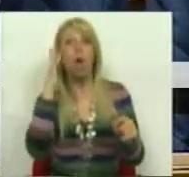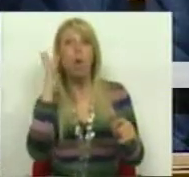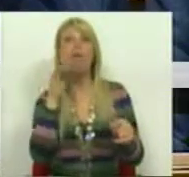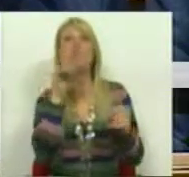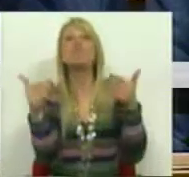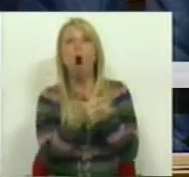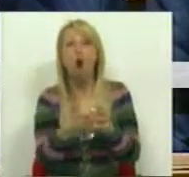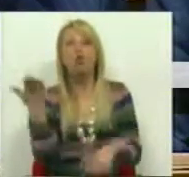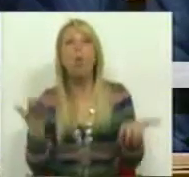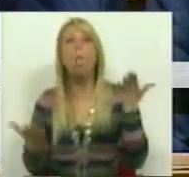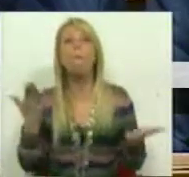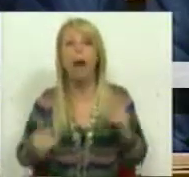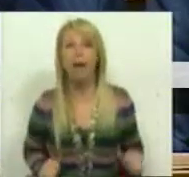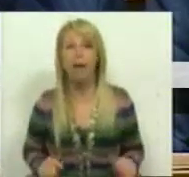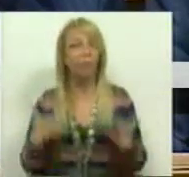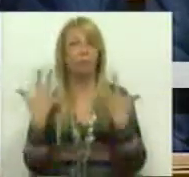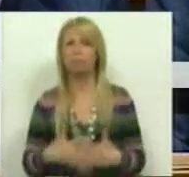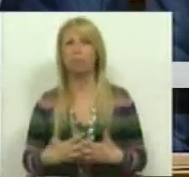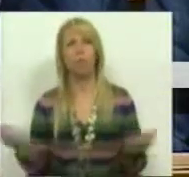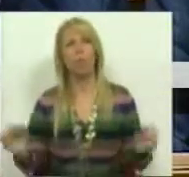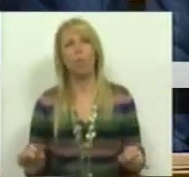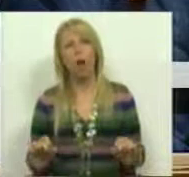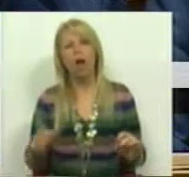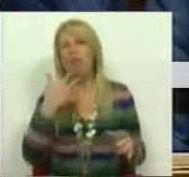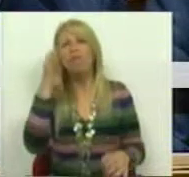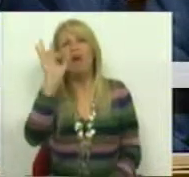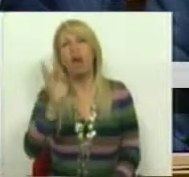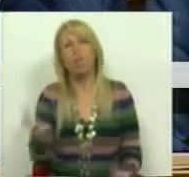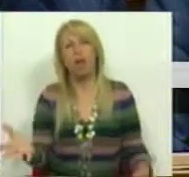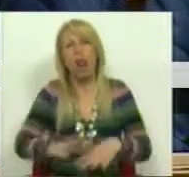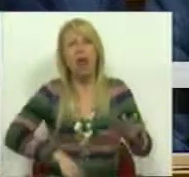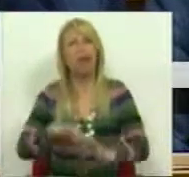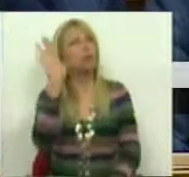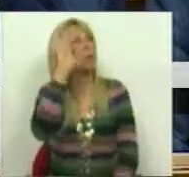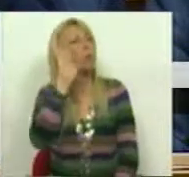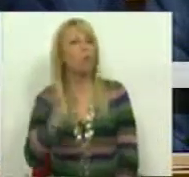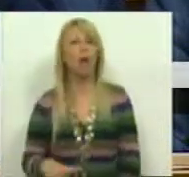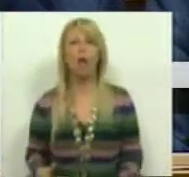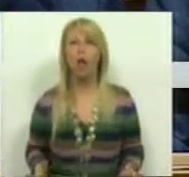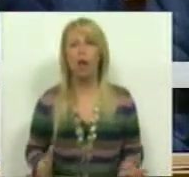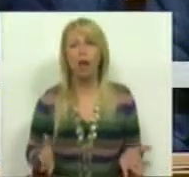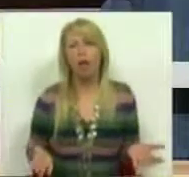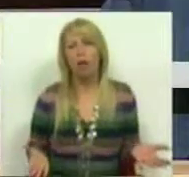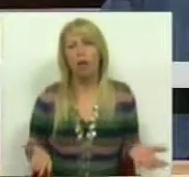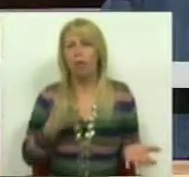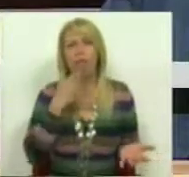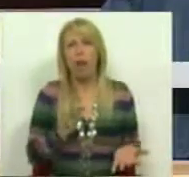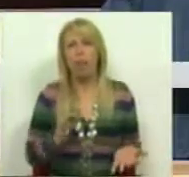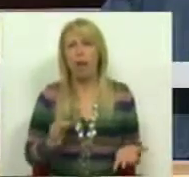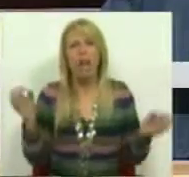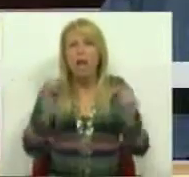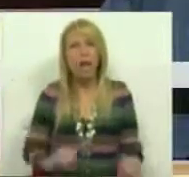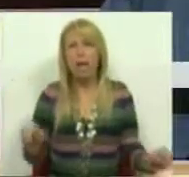nenhuma dúvida, não vale a pena querer fechar os olhos e tirar areia. Não vale a pena. Ninguém que seja